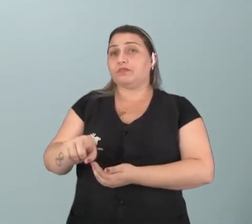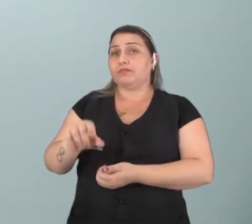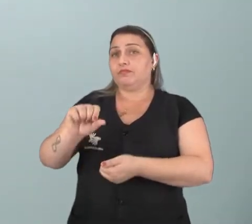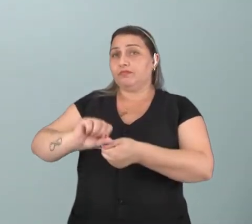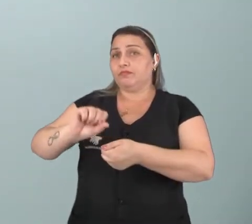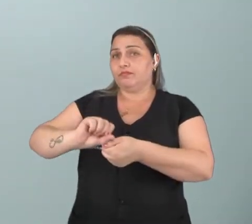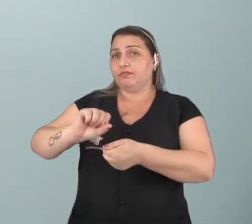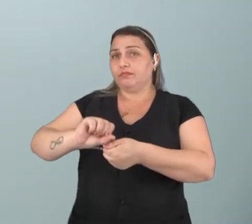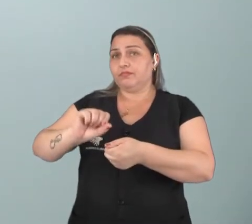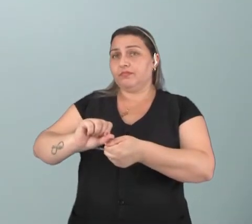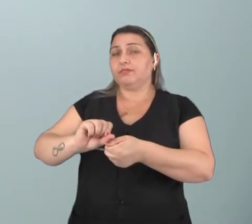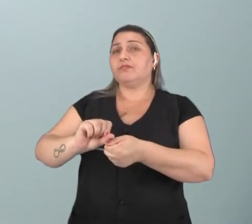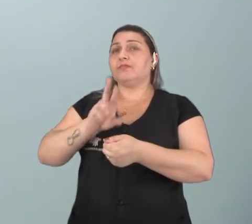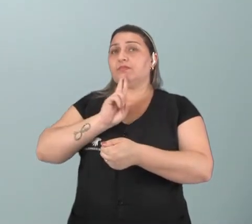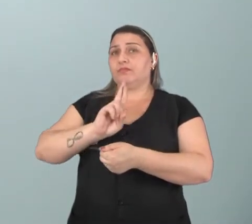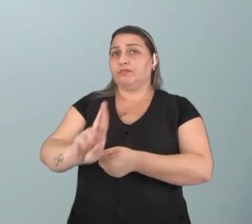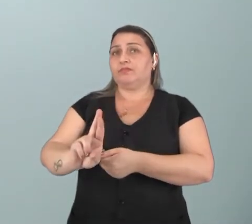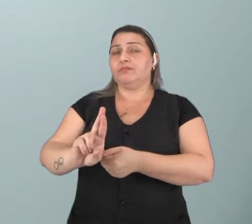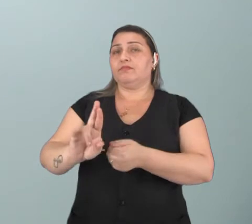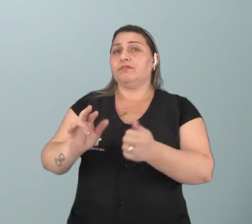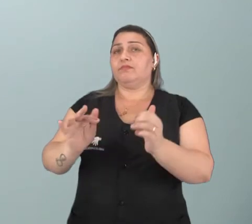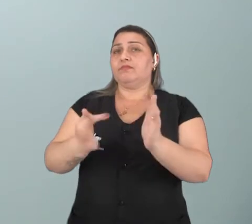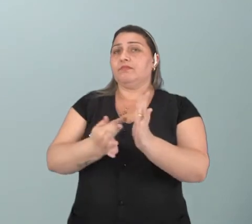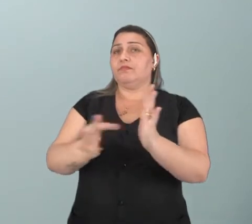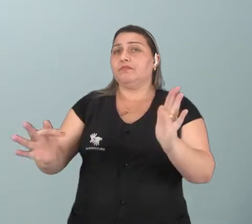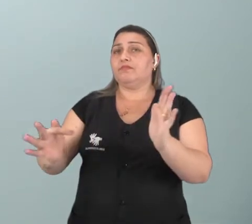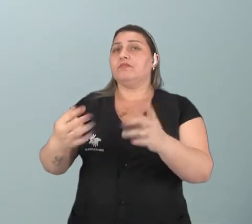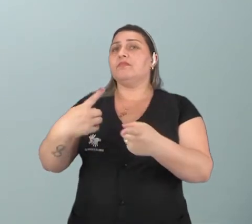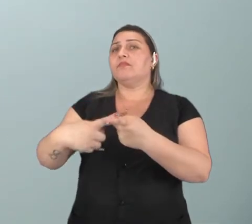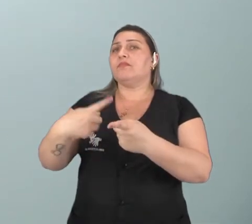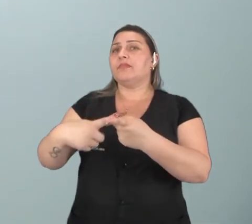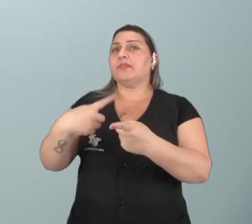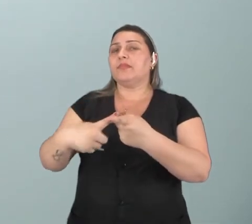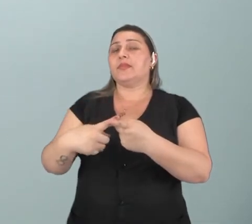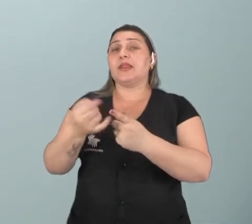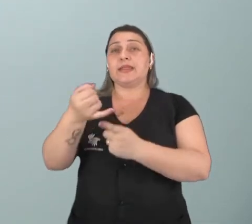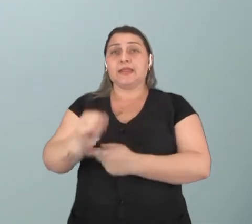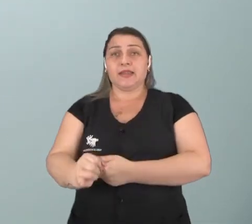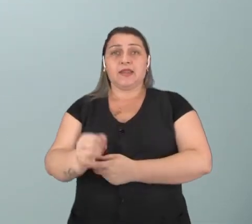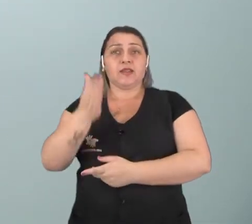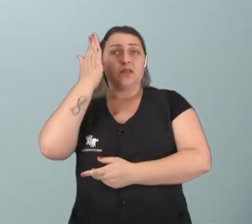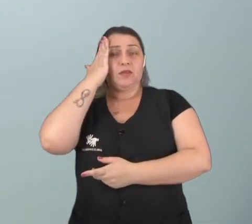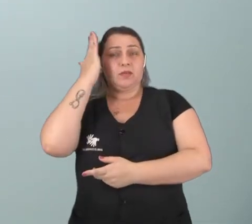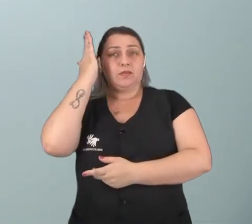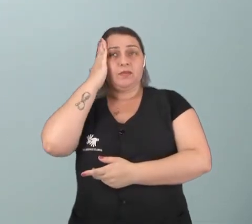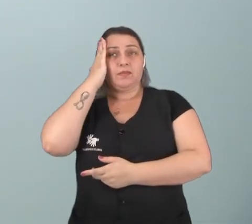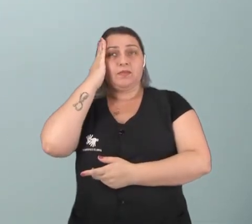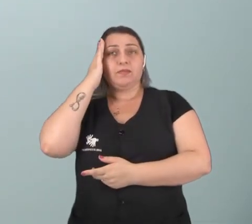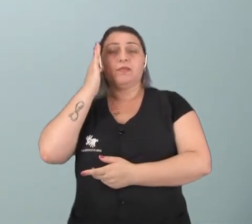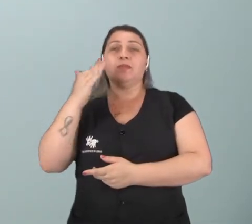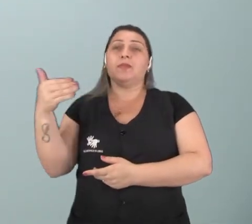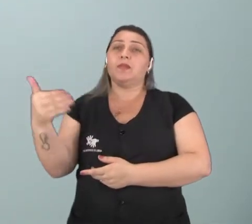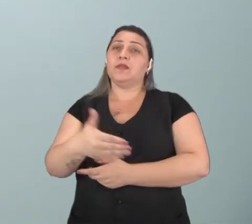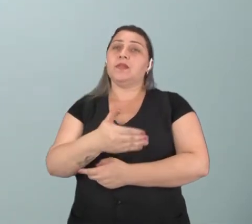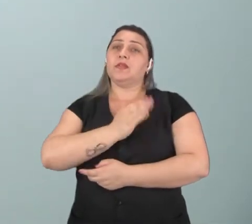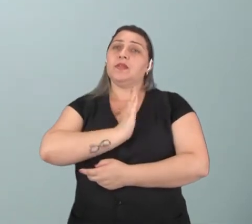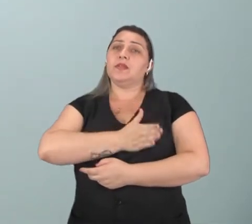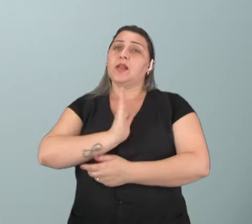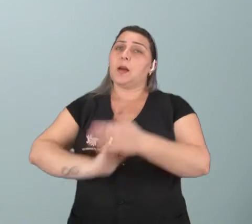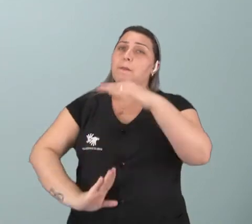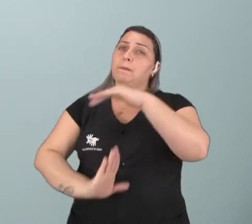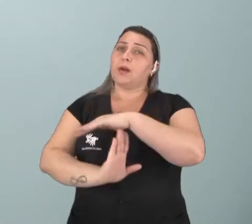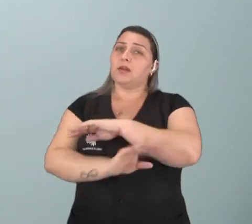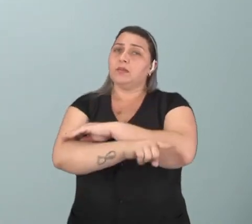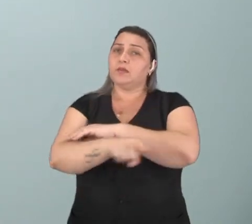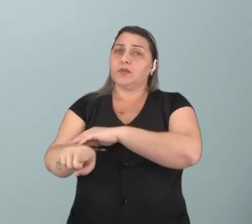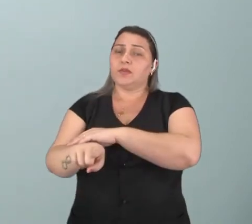resolvam essa fórmula porque se vocês souberem a frequência cardíaca máxima de vocês,